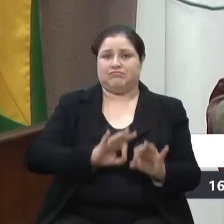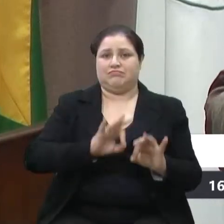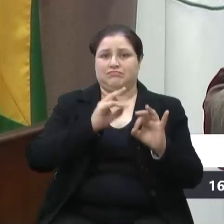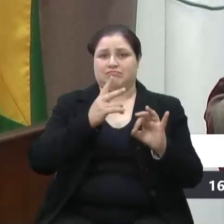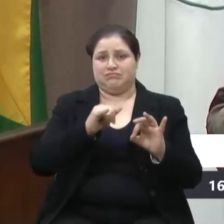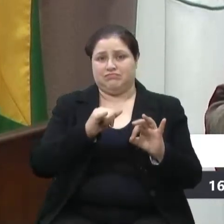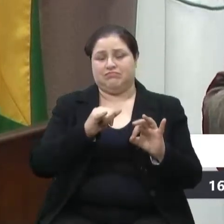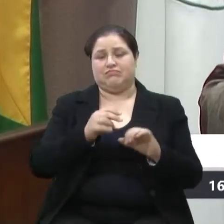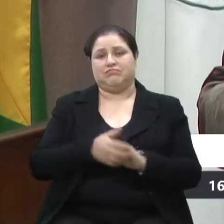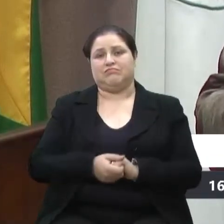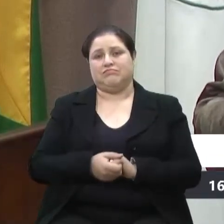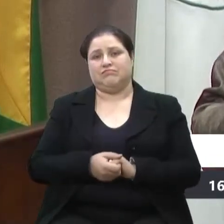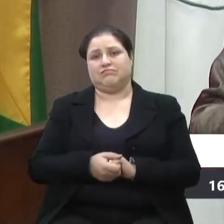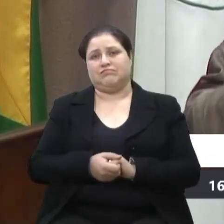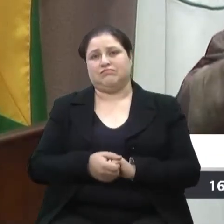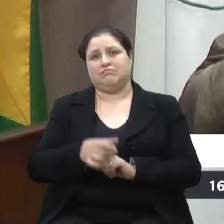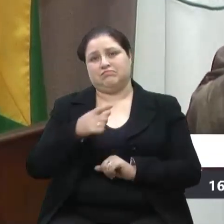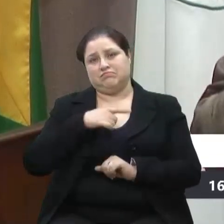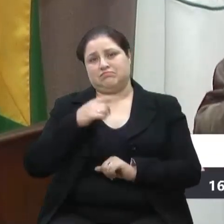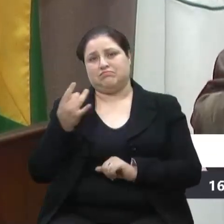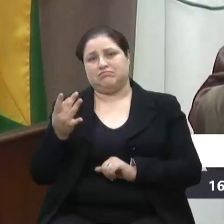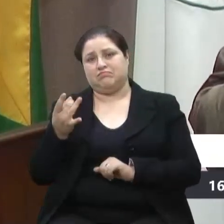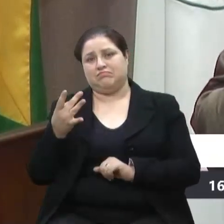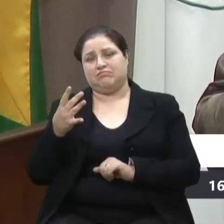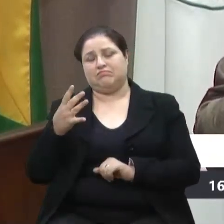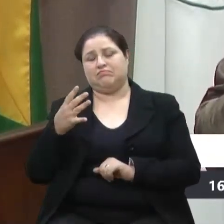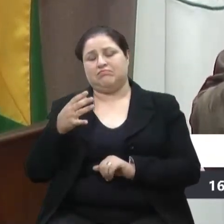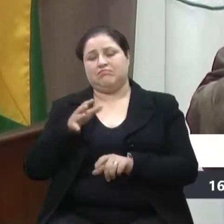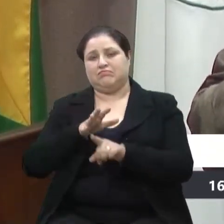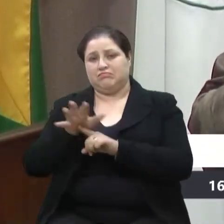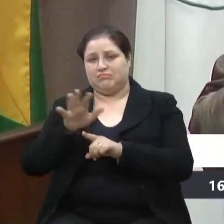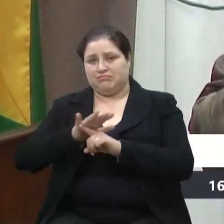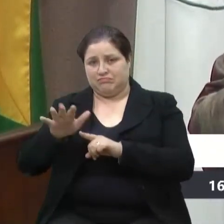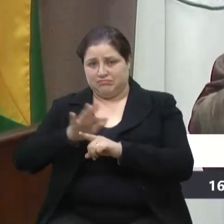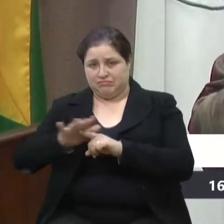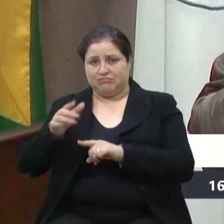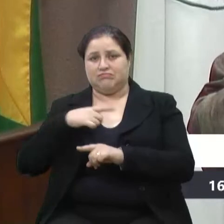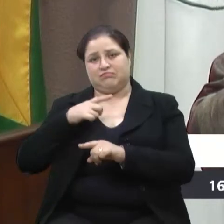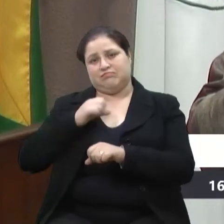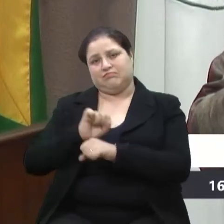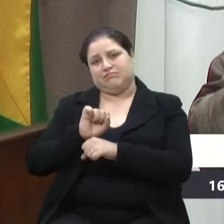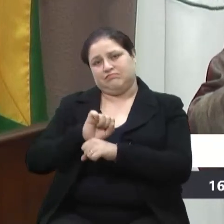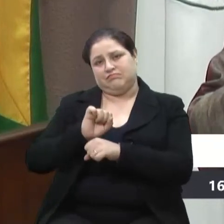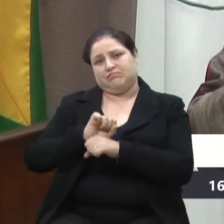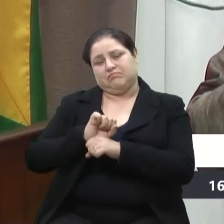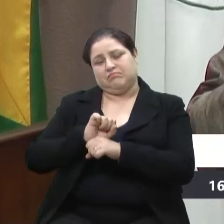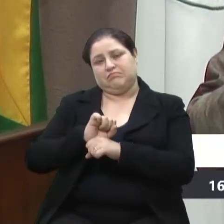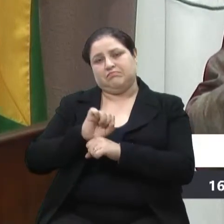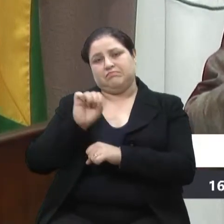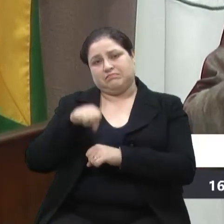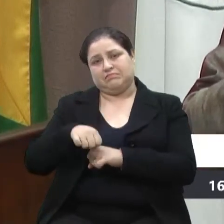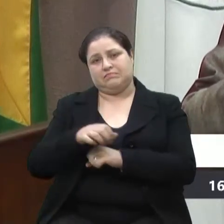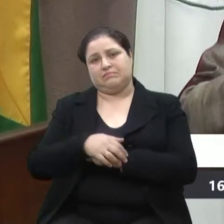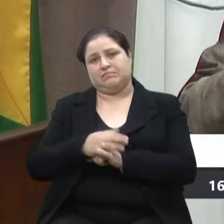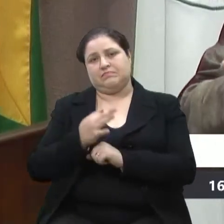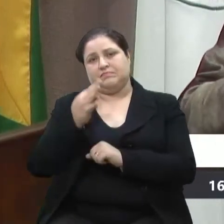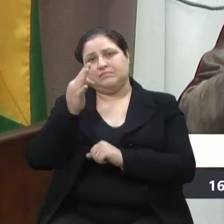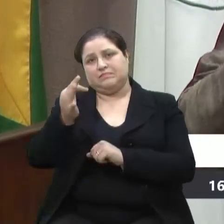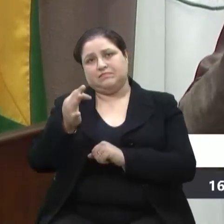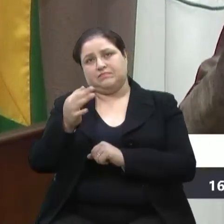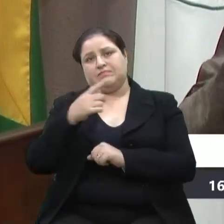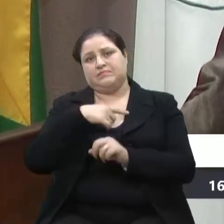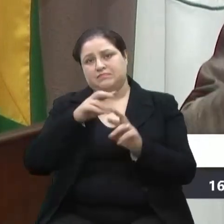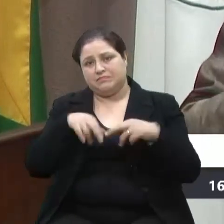eu posso falar que eu tenho 14 demandas que eu estou aguardando, isso sim também posso falar, e que logo, logo é